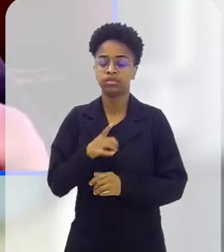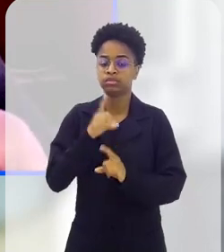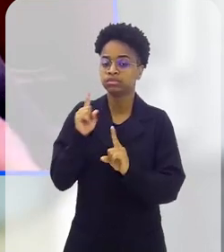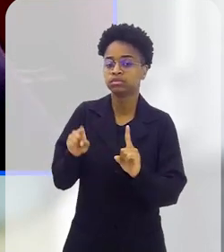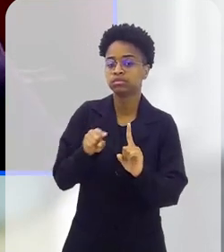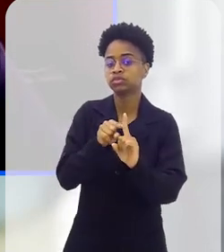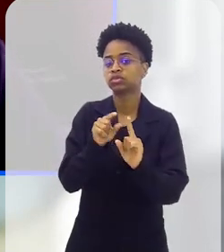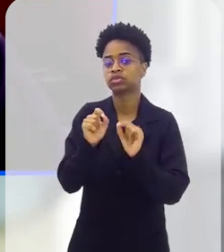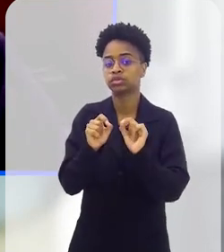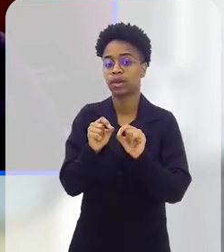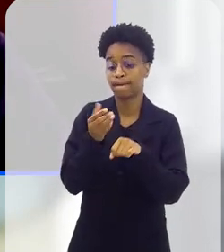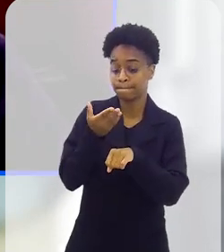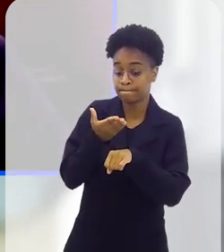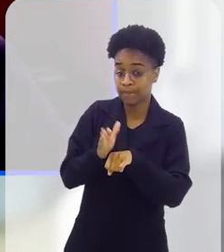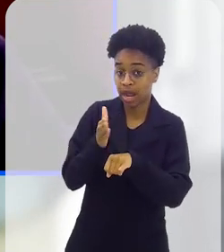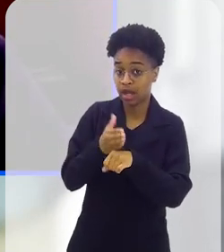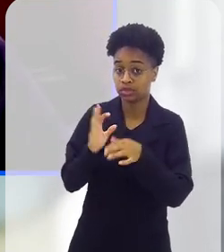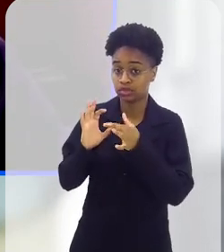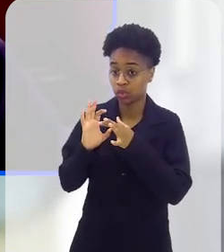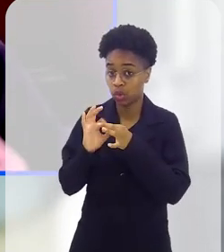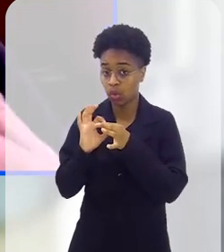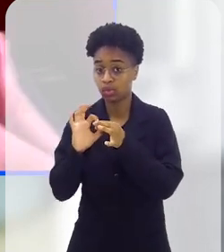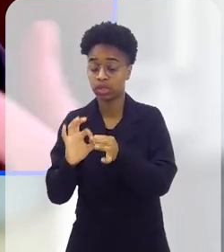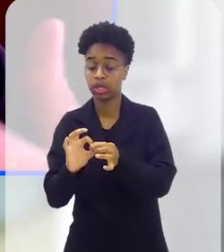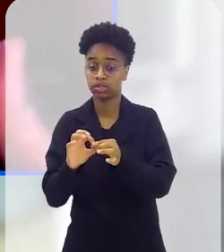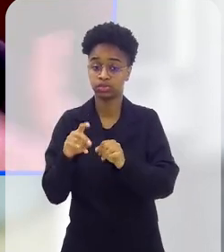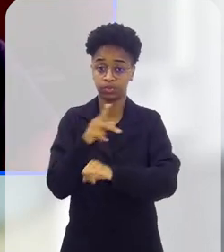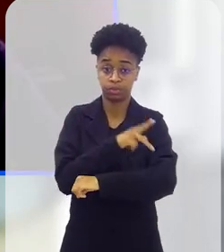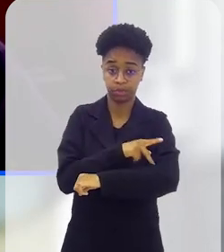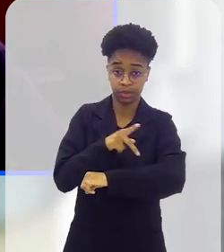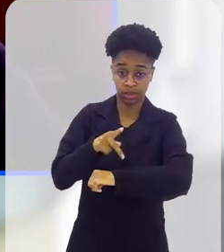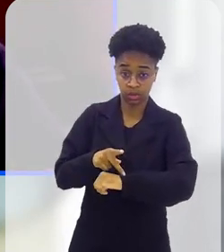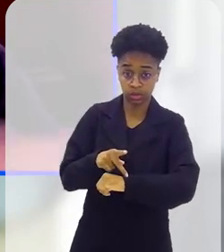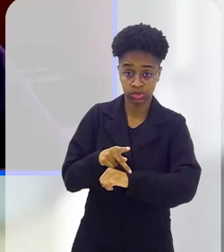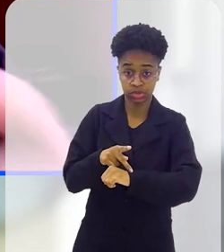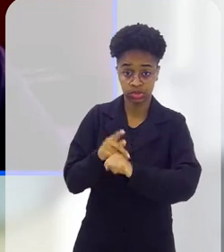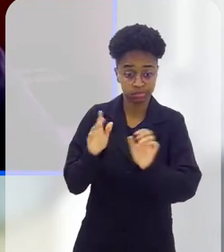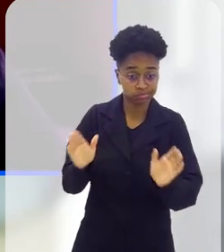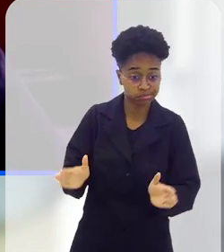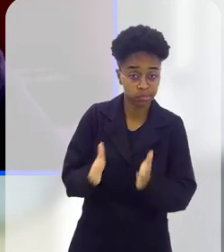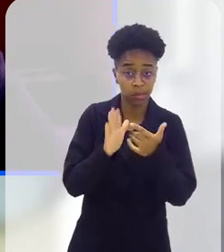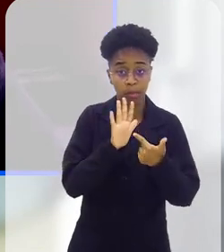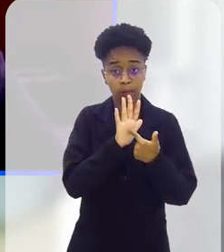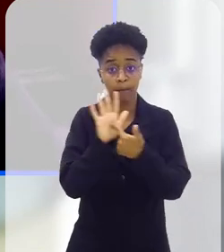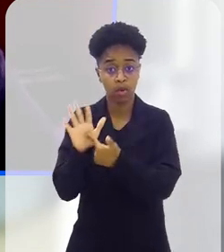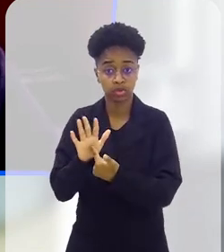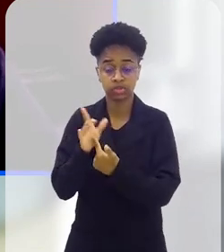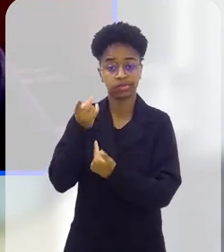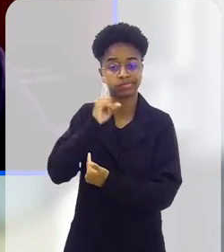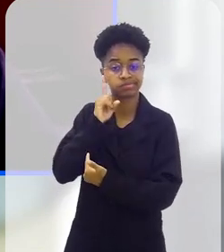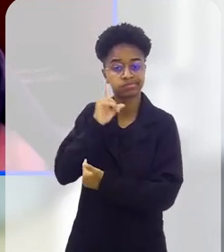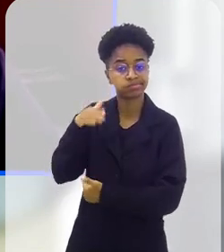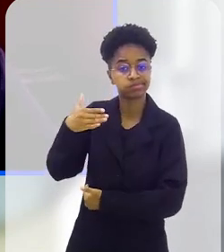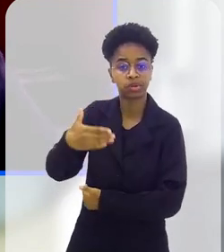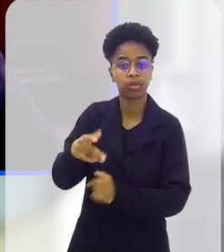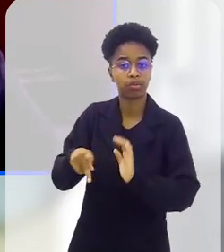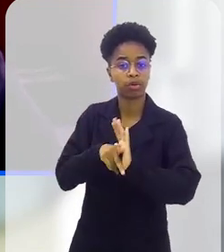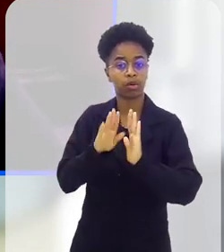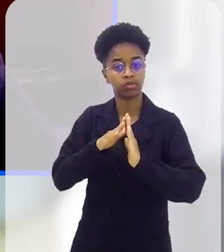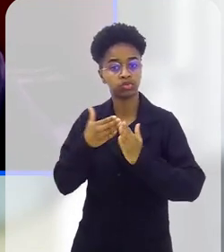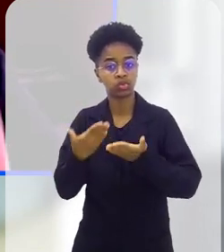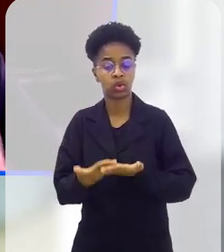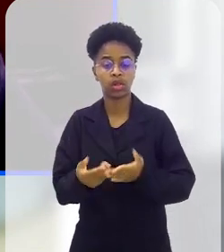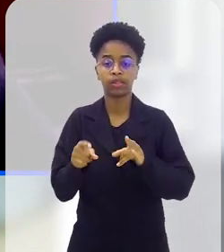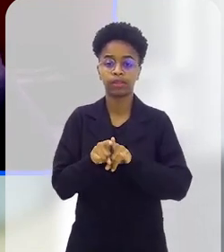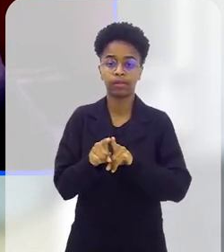levar essa prática, esse contexto, essa pedagogia quintalheira para o cotidiano das